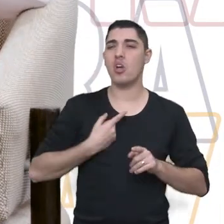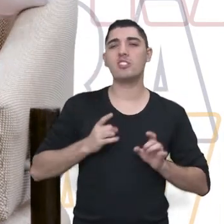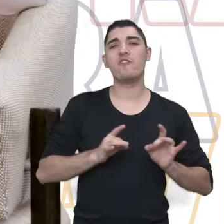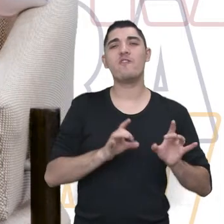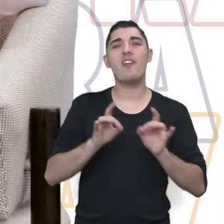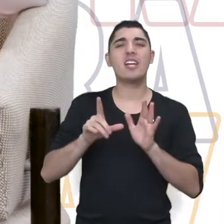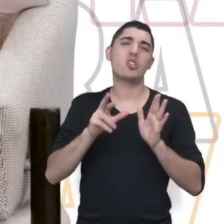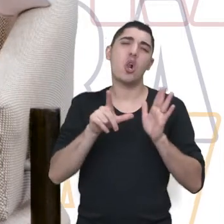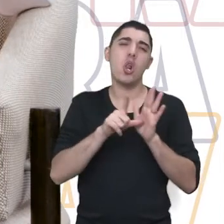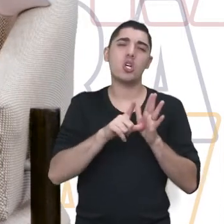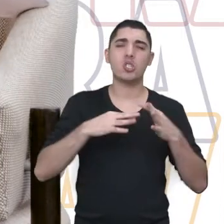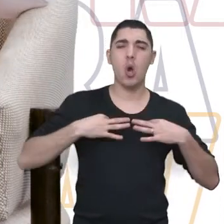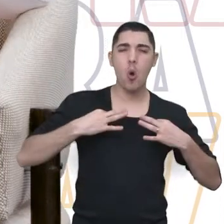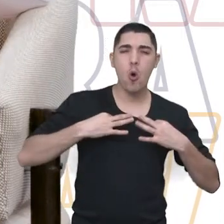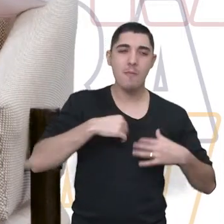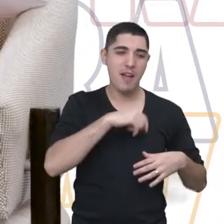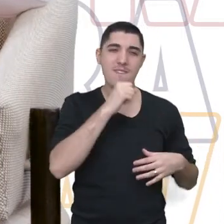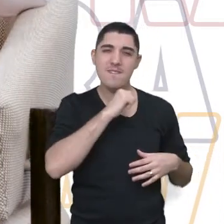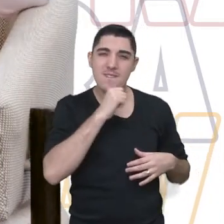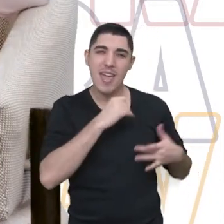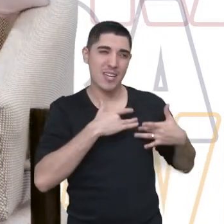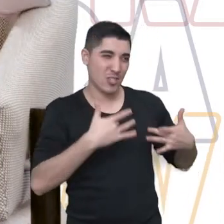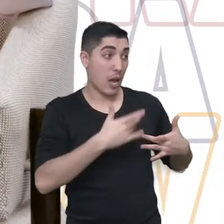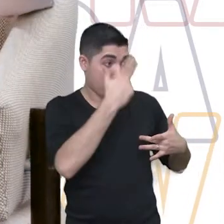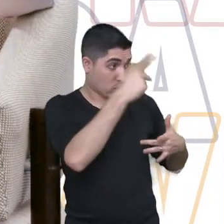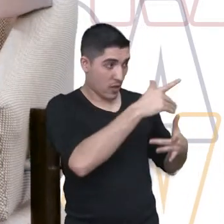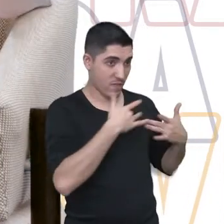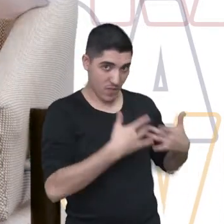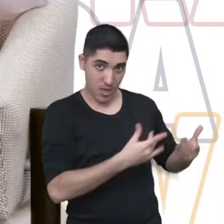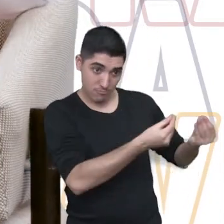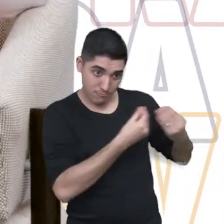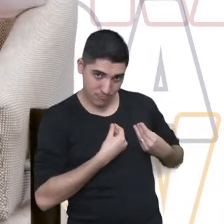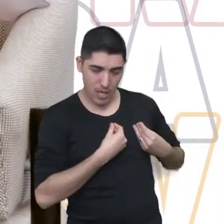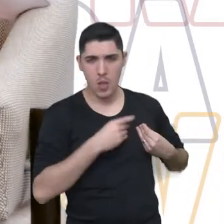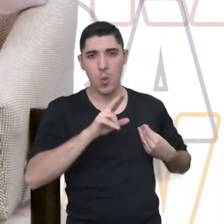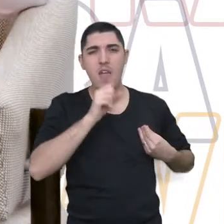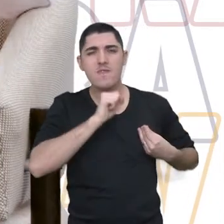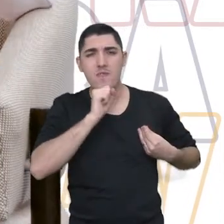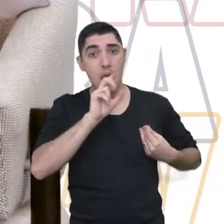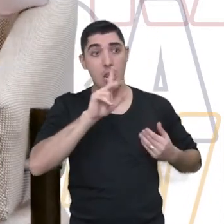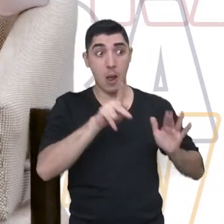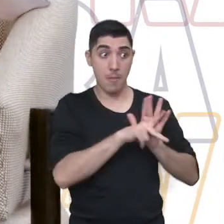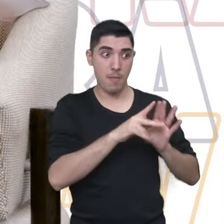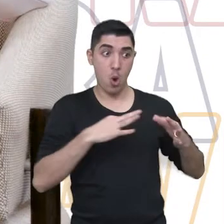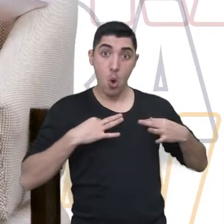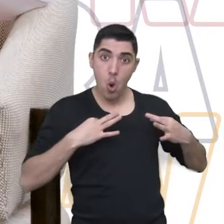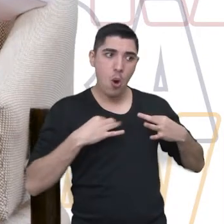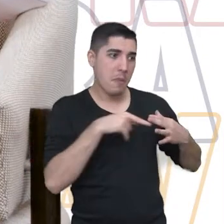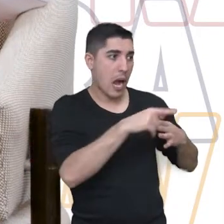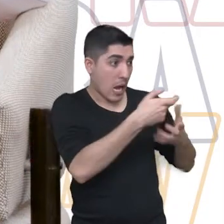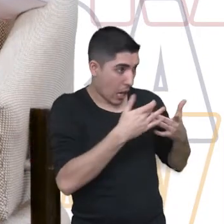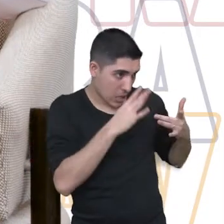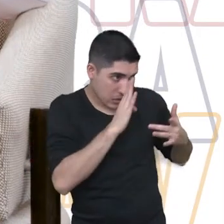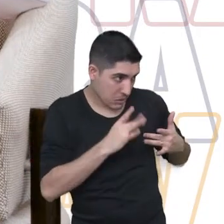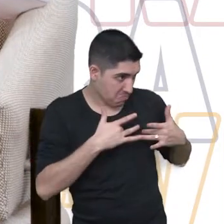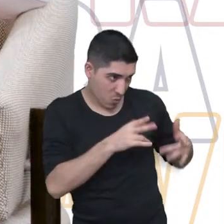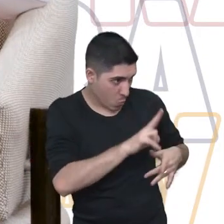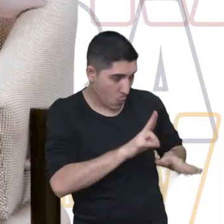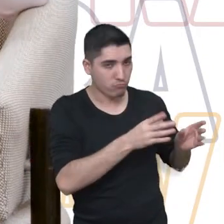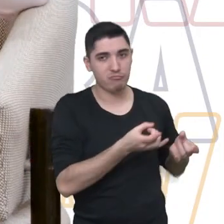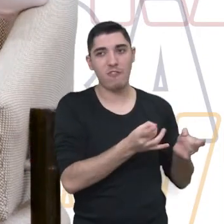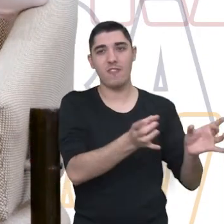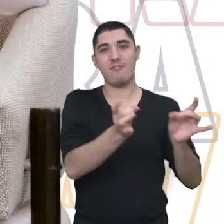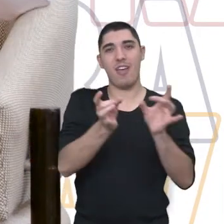casa, chamado brechó, né? Então, nós aceitamos doações, né? Roupas, calçados, acessórios, né? E